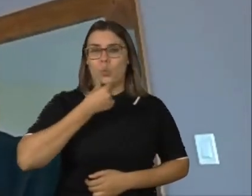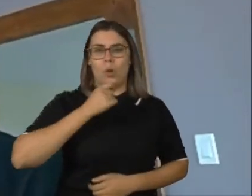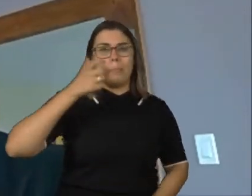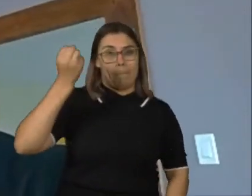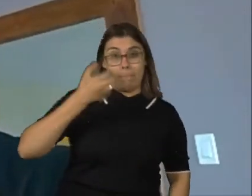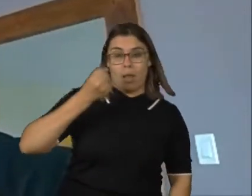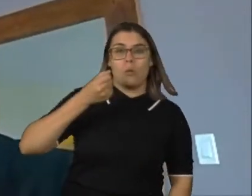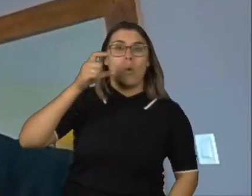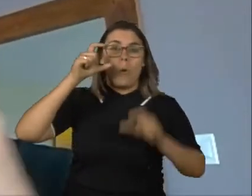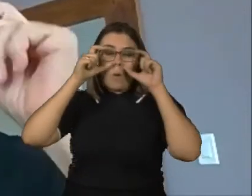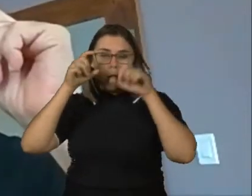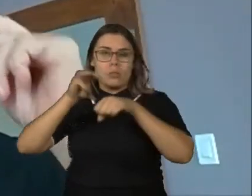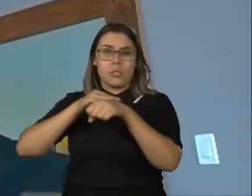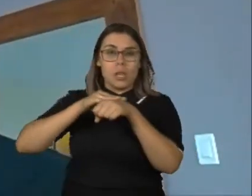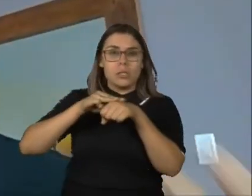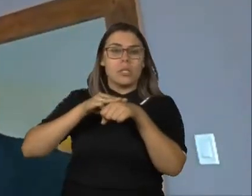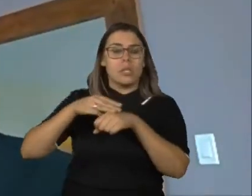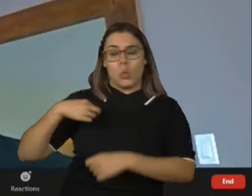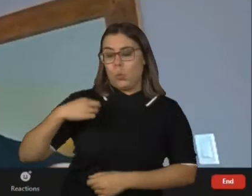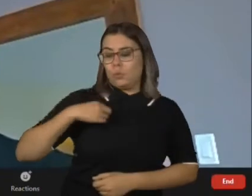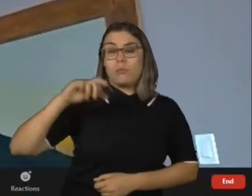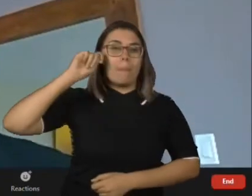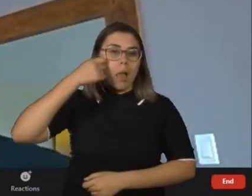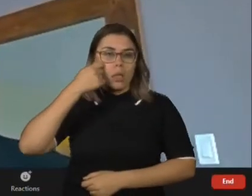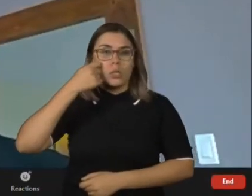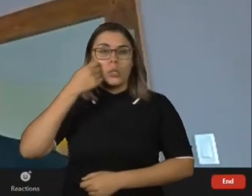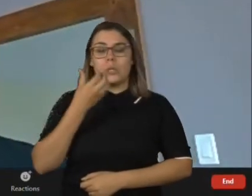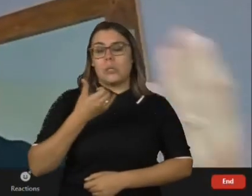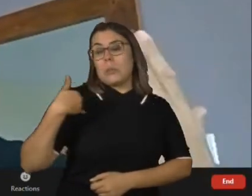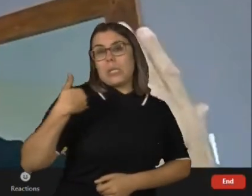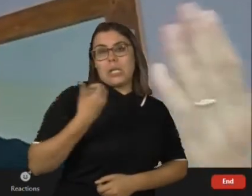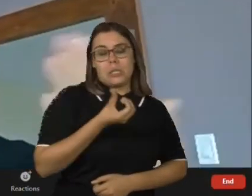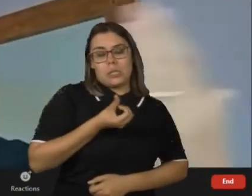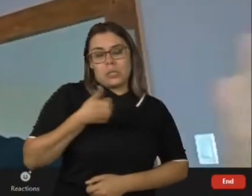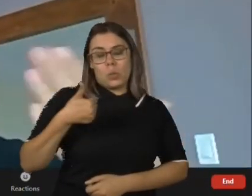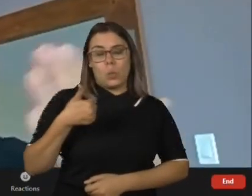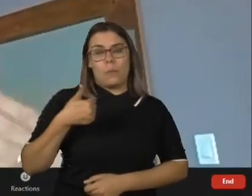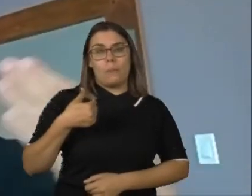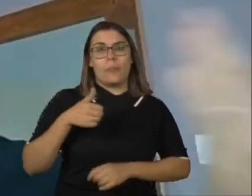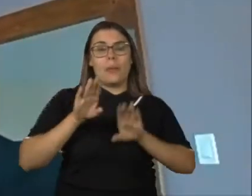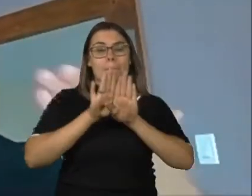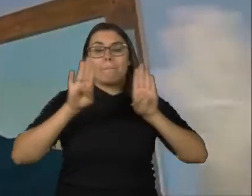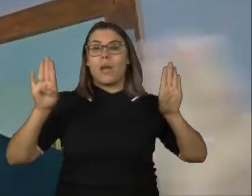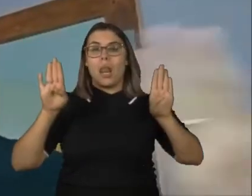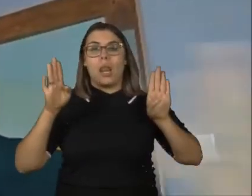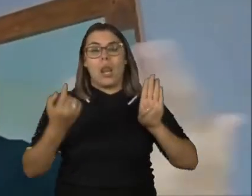óculos, vestindo uma camiseta preta, tenho 61 anos e atrás de mim as paredes mostrando